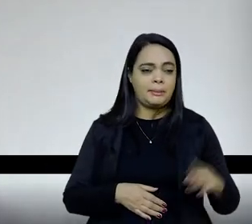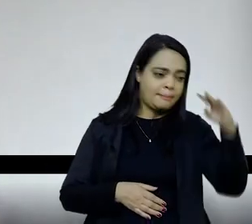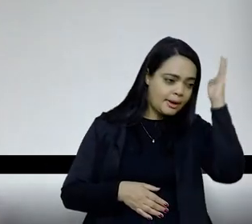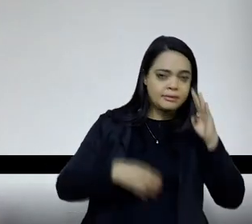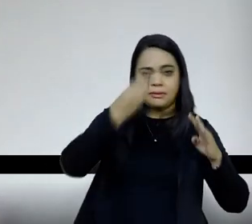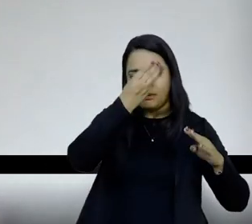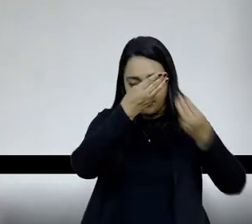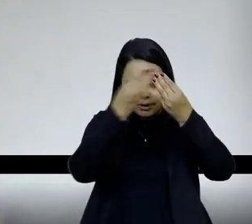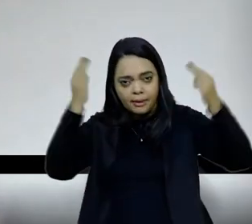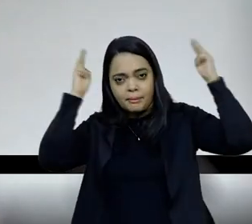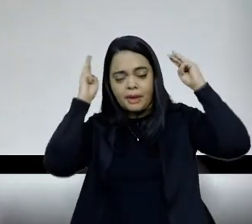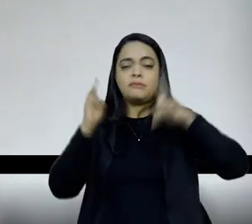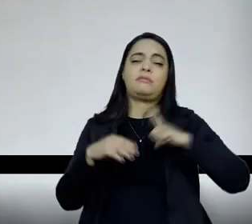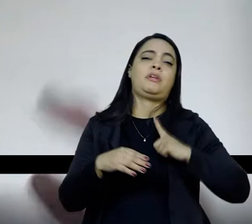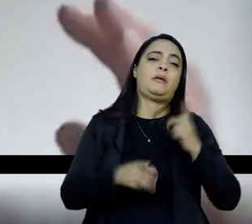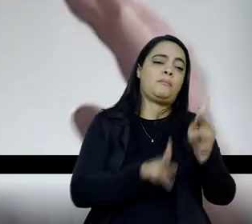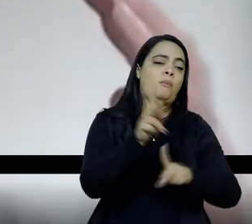escolarização recente,